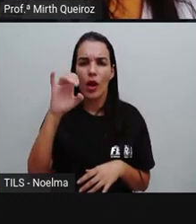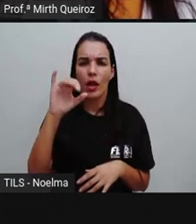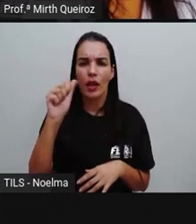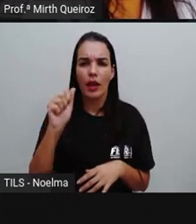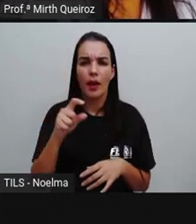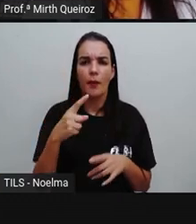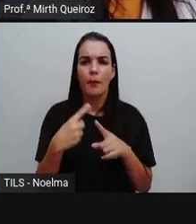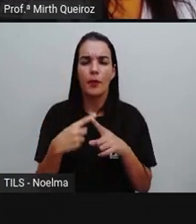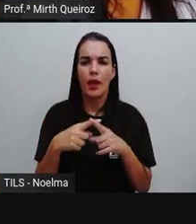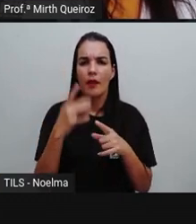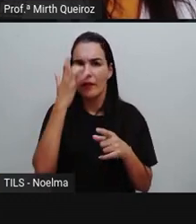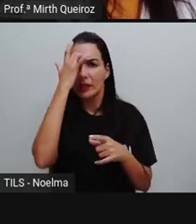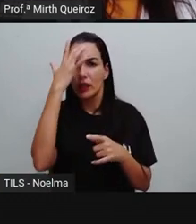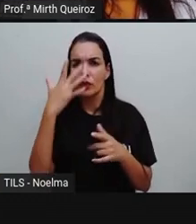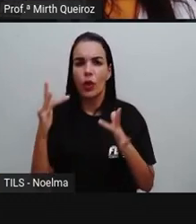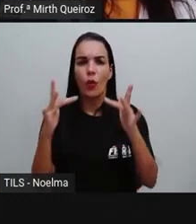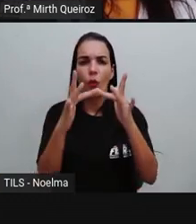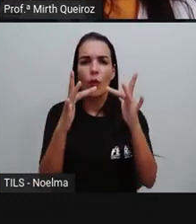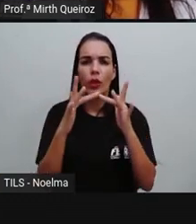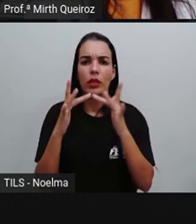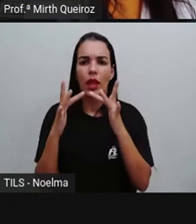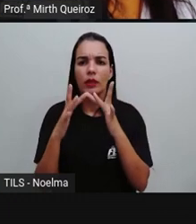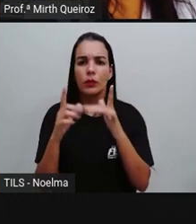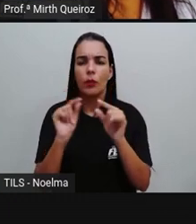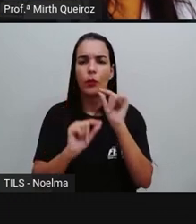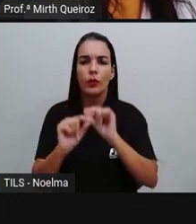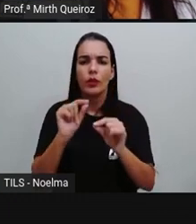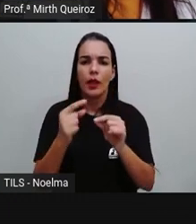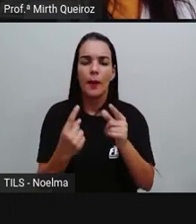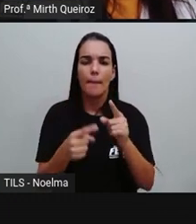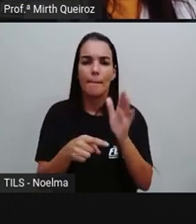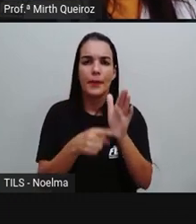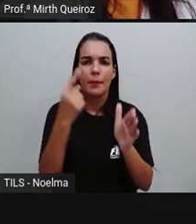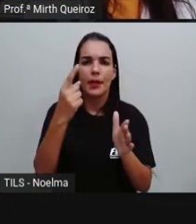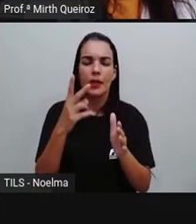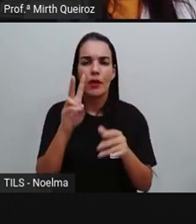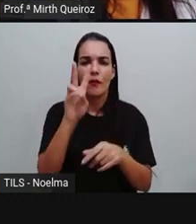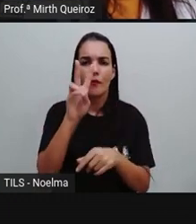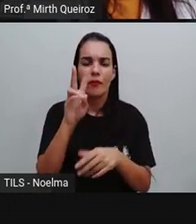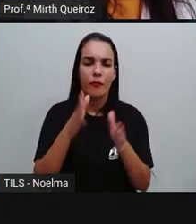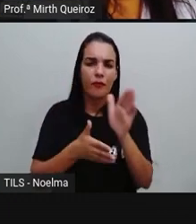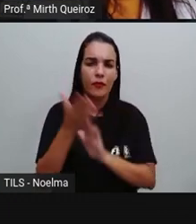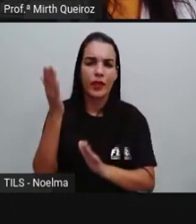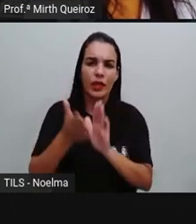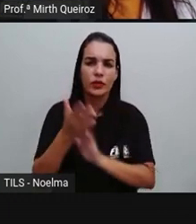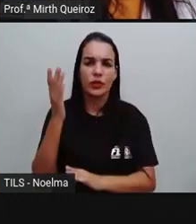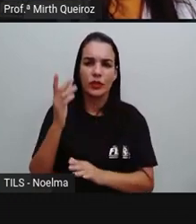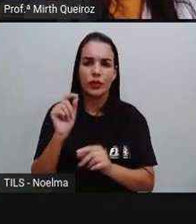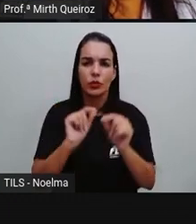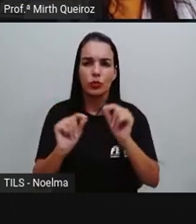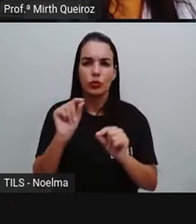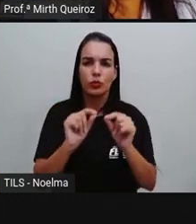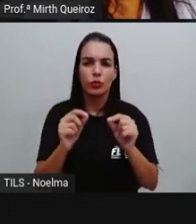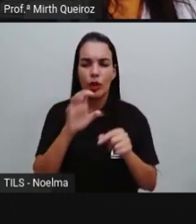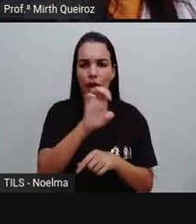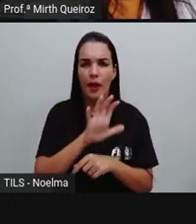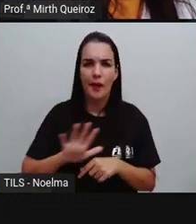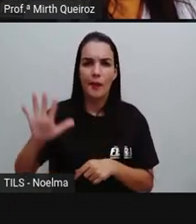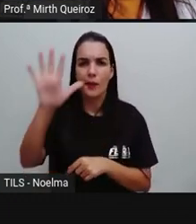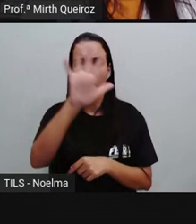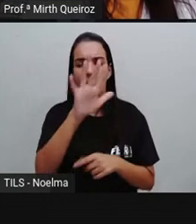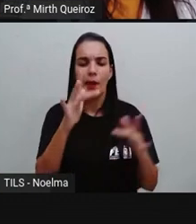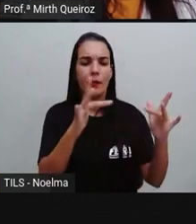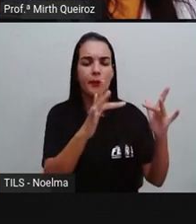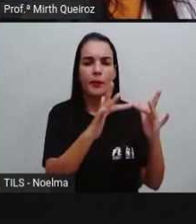primeiros viajantes europeus e os indígenas, e o primeiro donatário da Bahia que foi Francisco Pereira